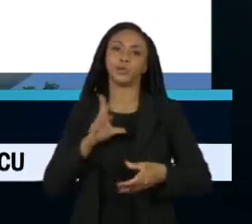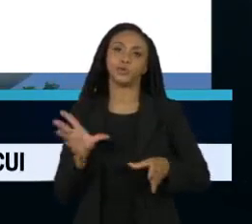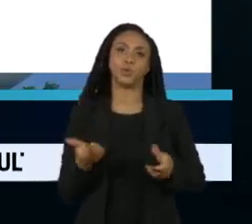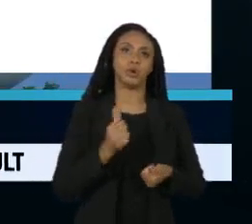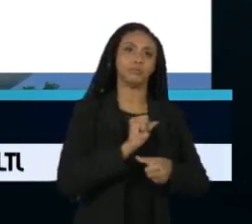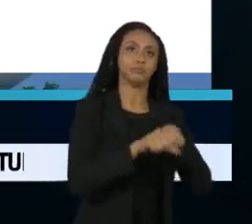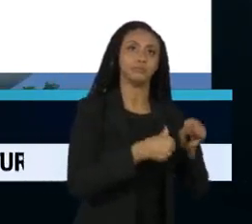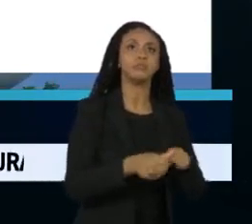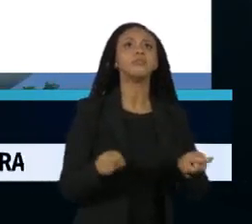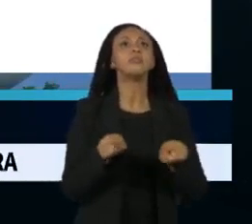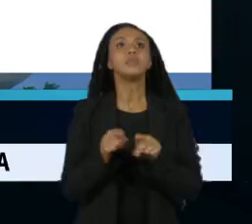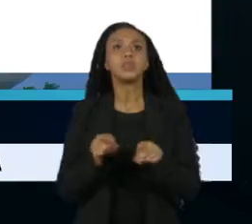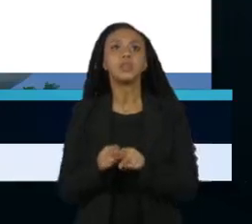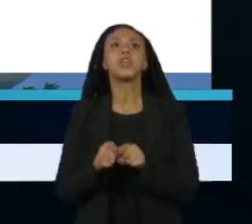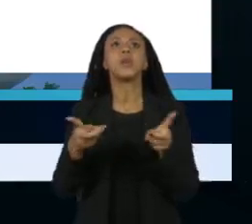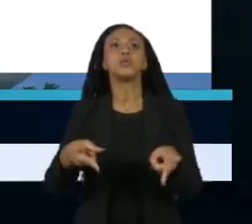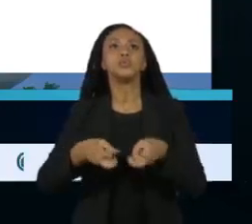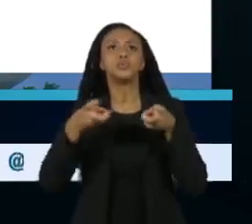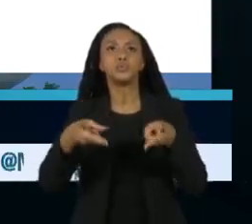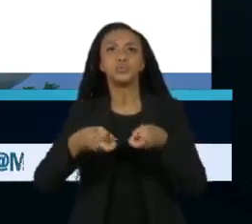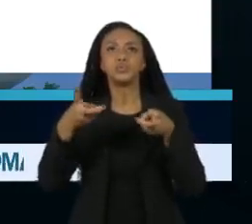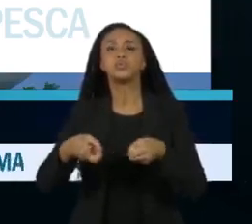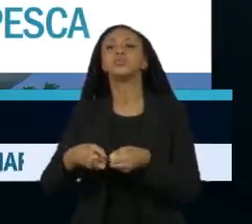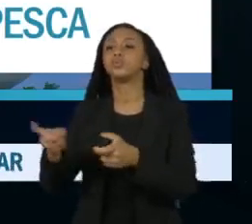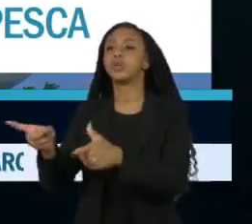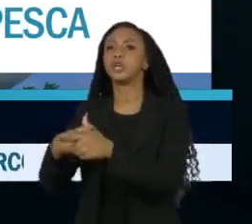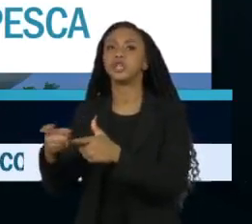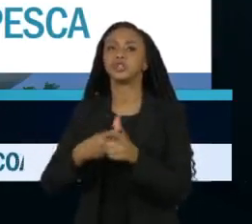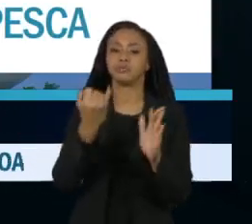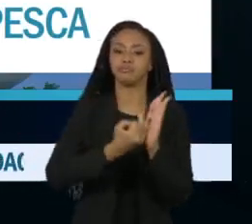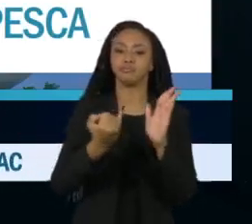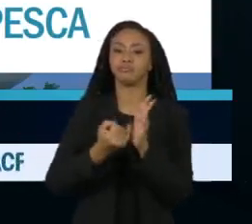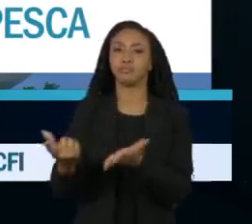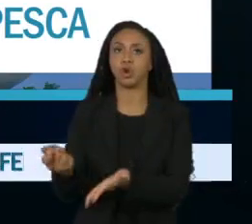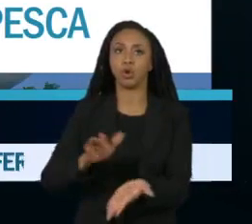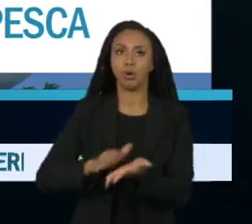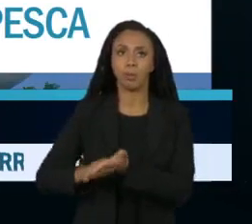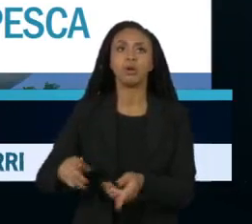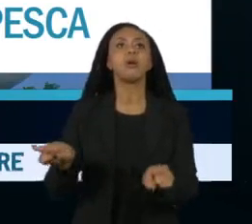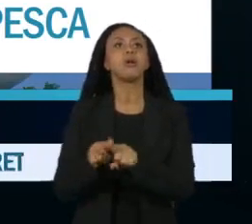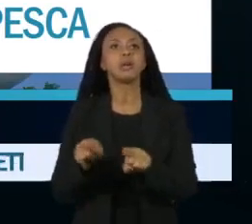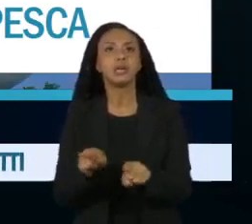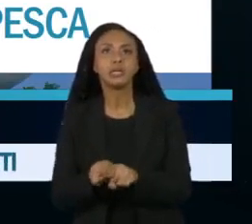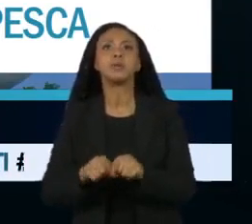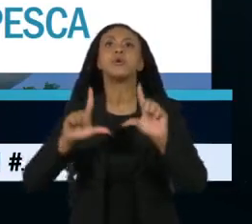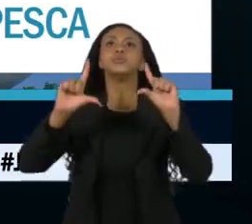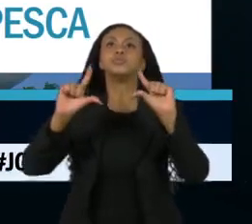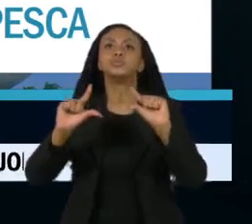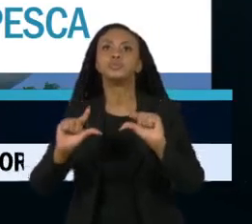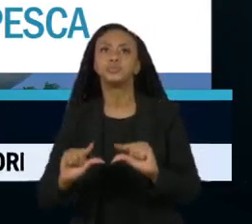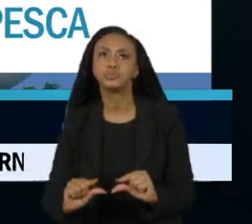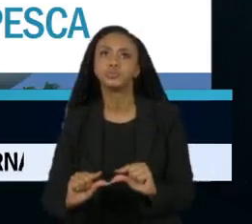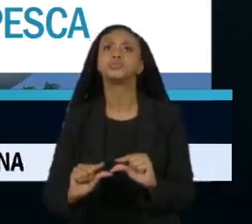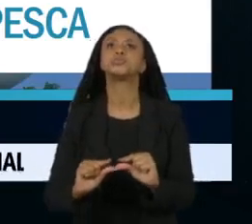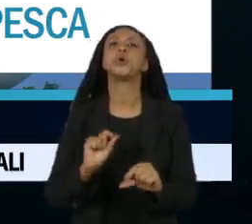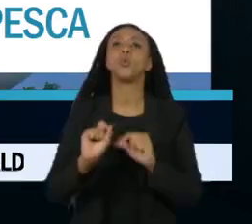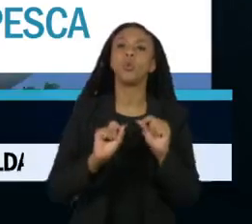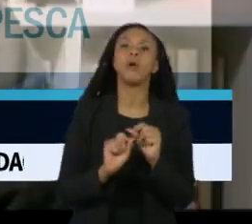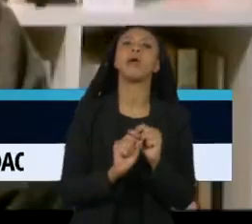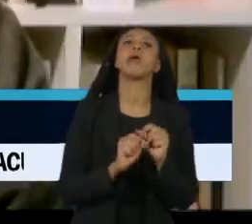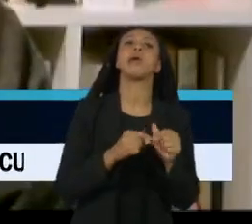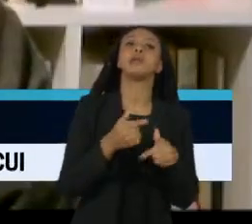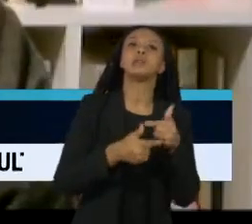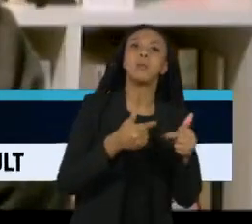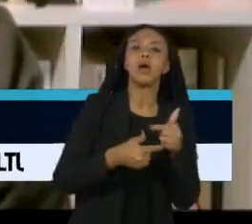reduzir o imposto de renda para pessoas físicas e jurídicas e recriar os Ministérios de Segurança, de Indústria e Comércio e